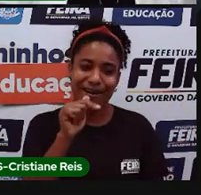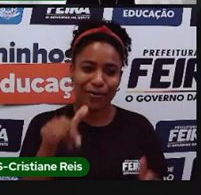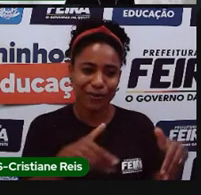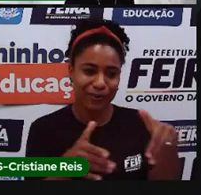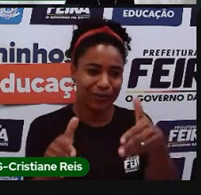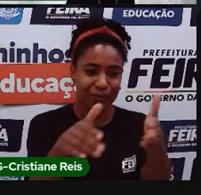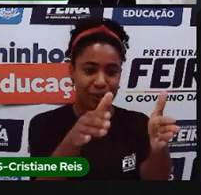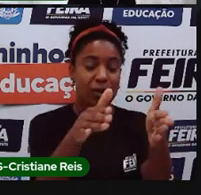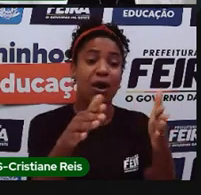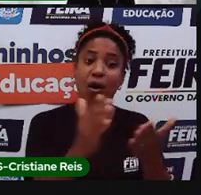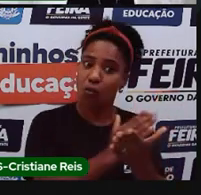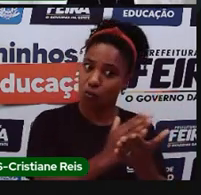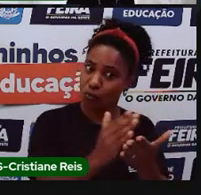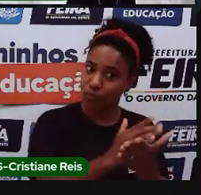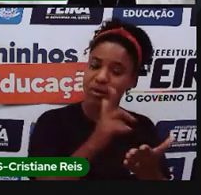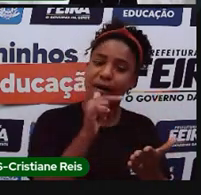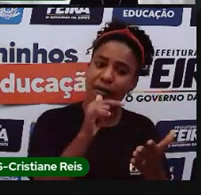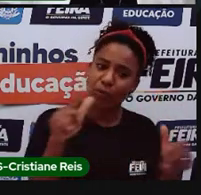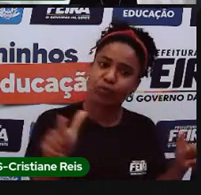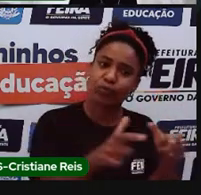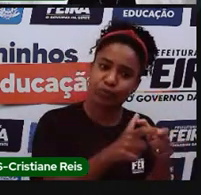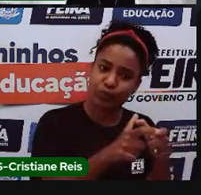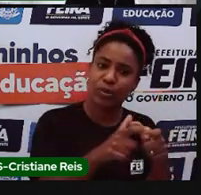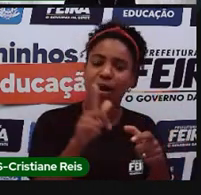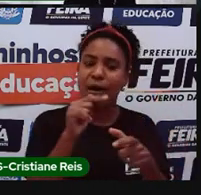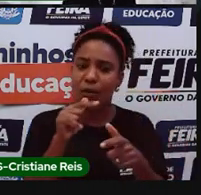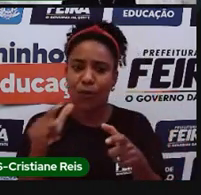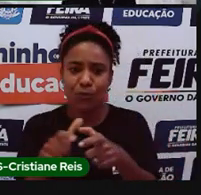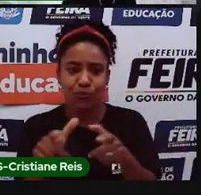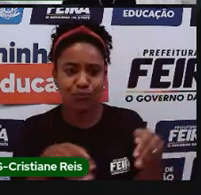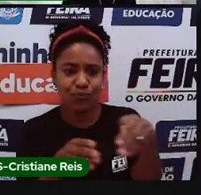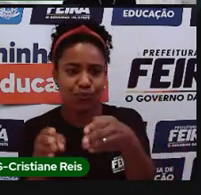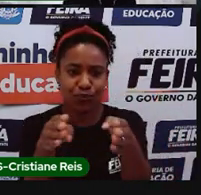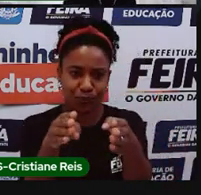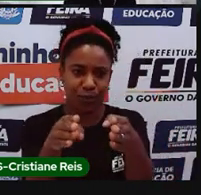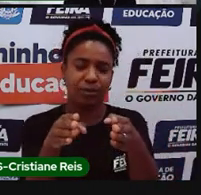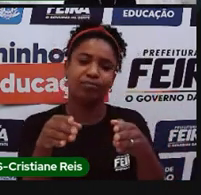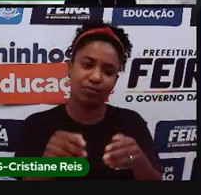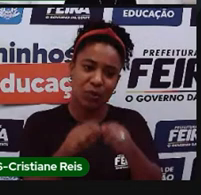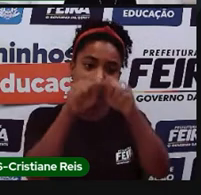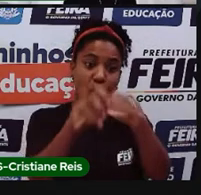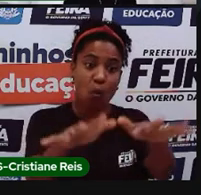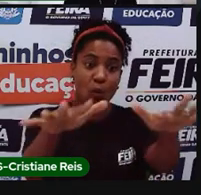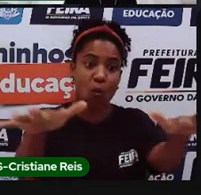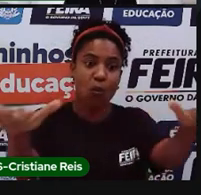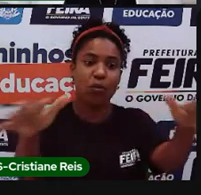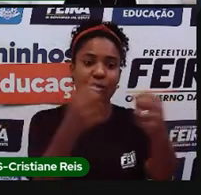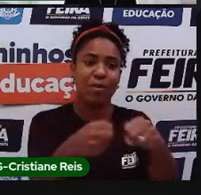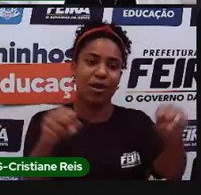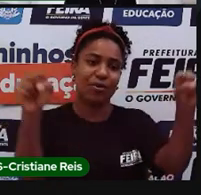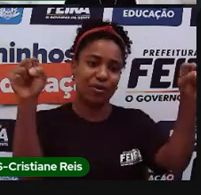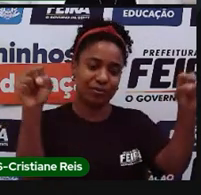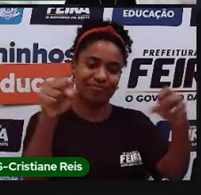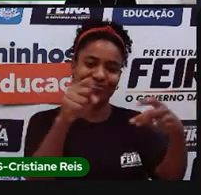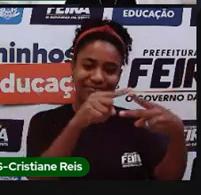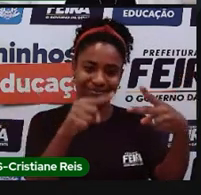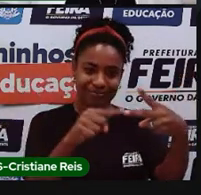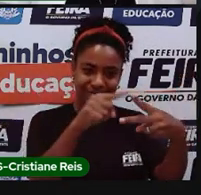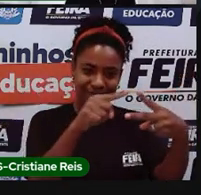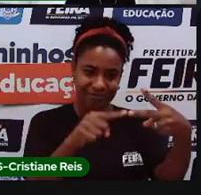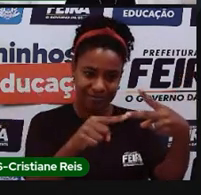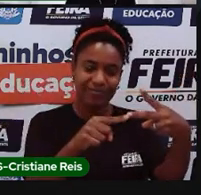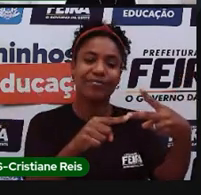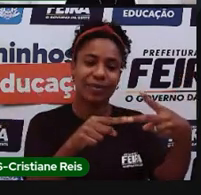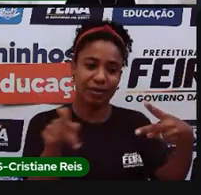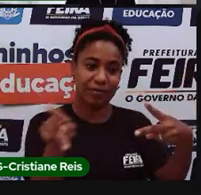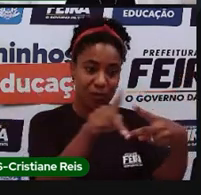rios menores, que são considerados os rios secundários ou terciários, né, e aí, consequentemente, cada bacia dessa vai ter o seu